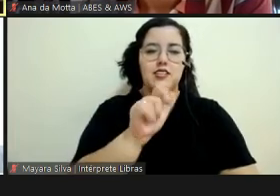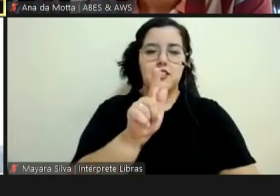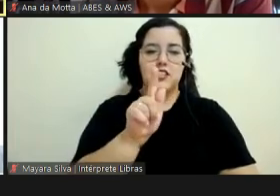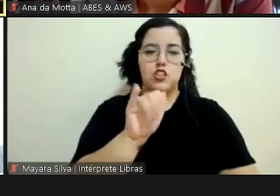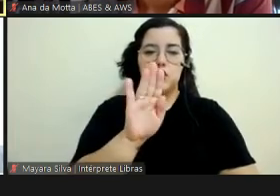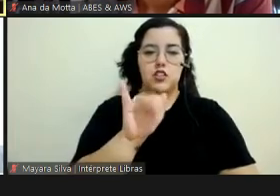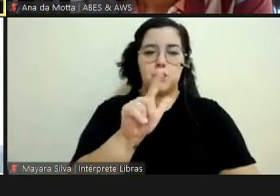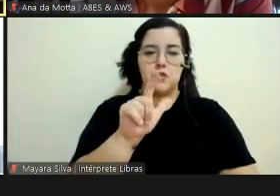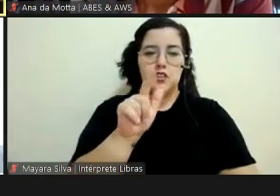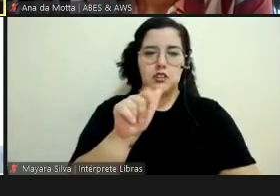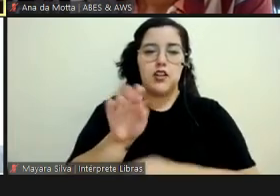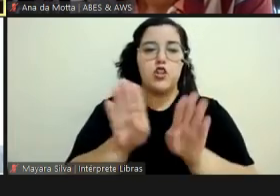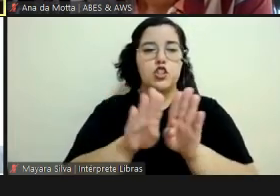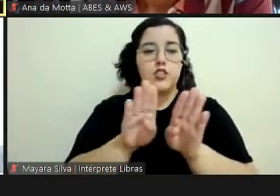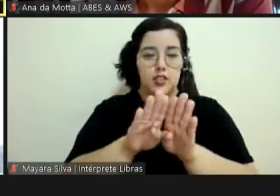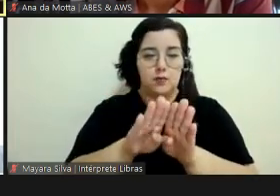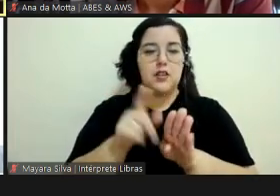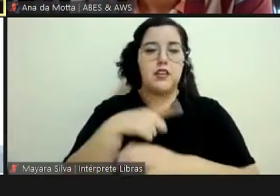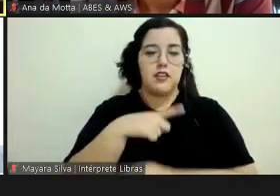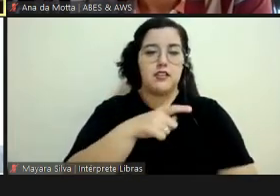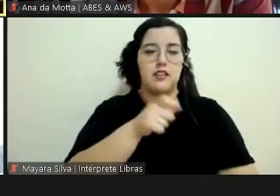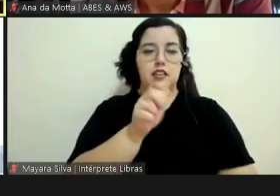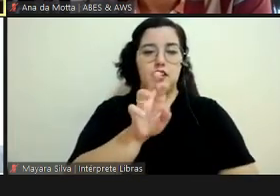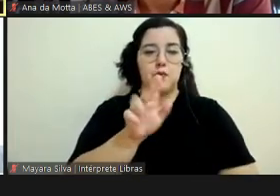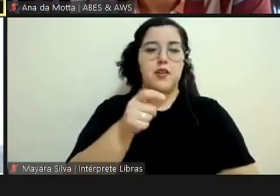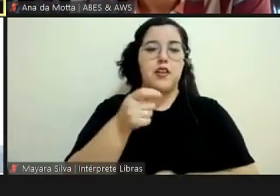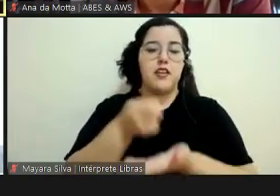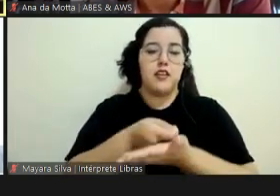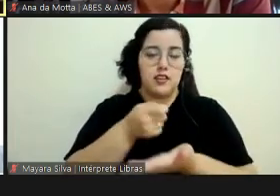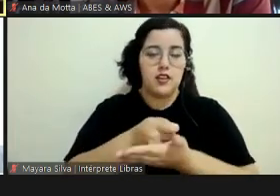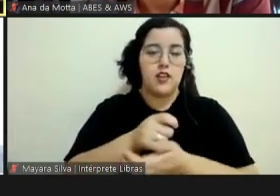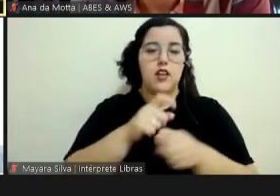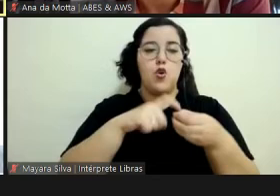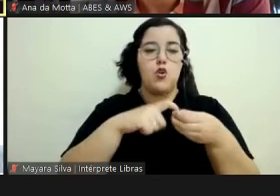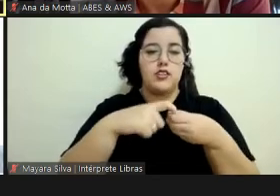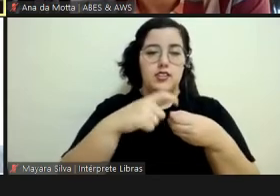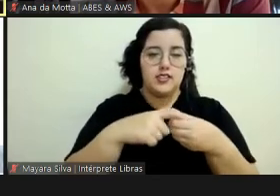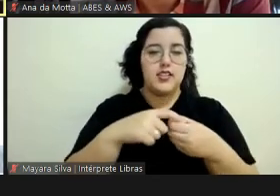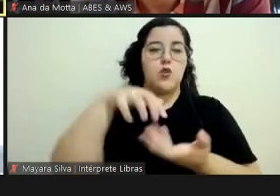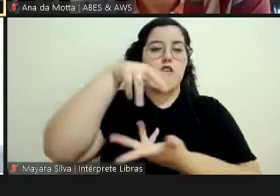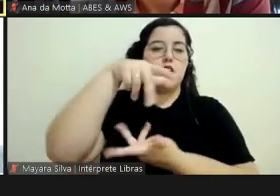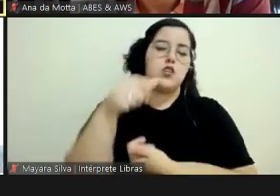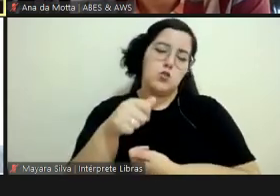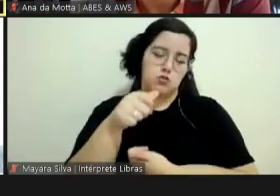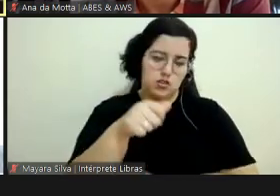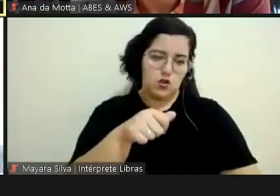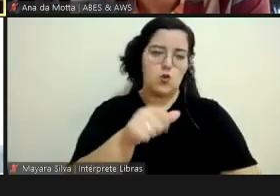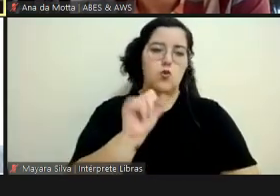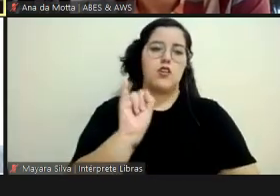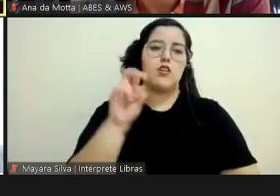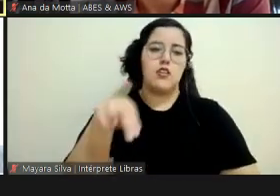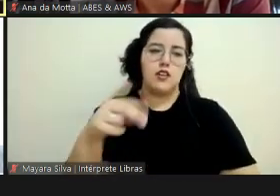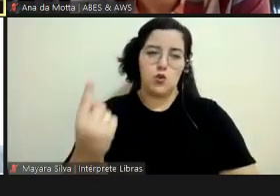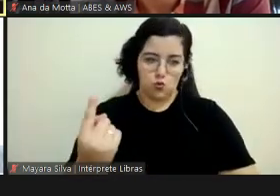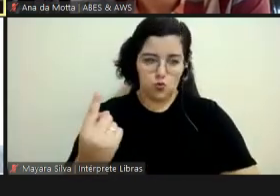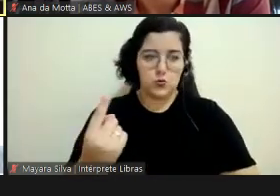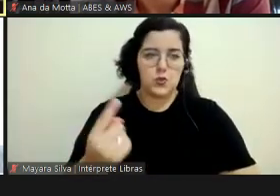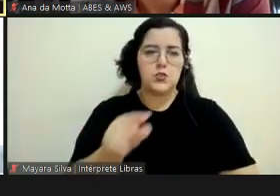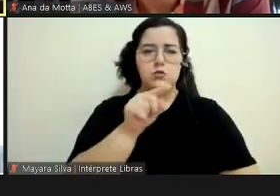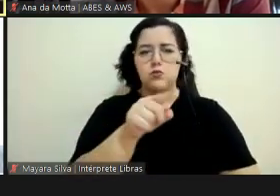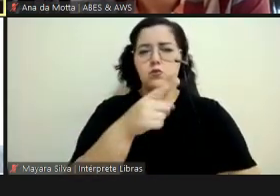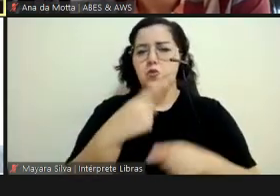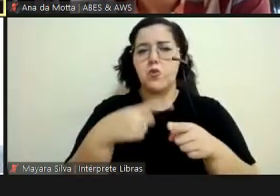verba de organismos internacionais. Então, a gente é obrigado a aplicar a Iene 1. Aqui é o porquê que o limite da